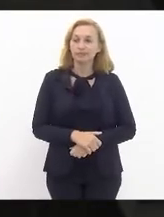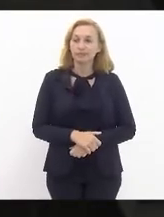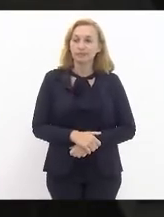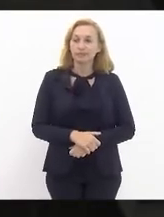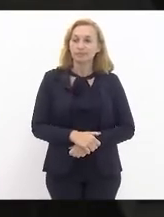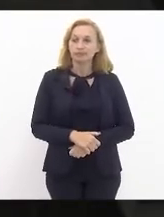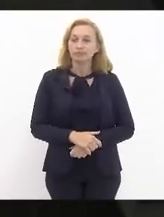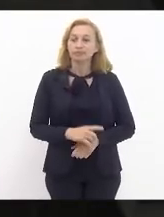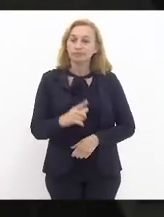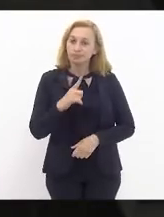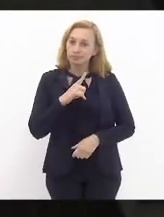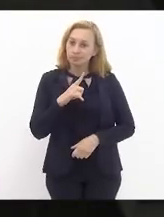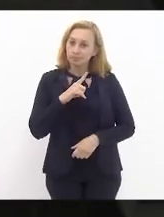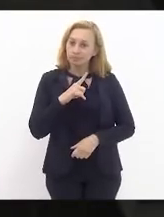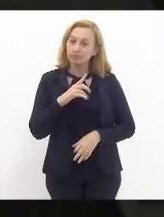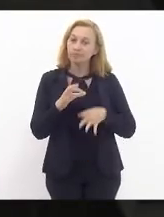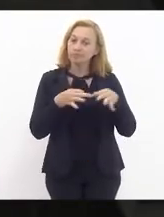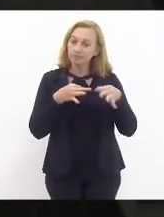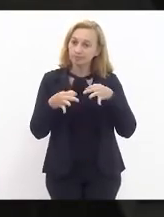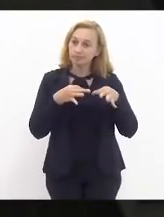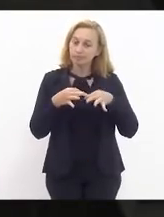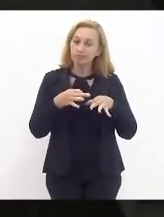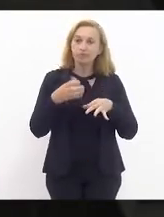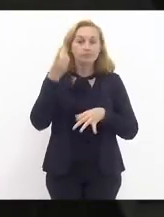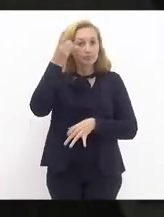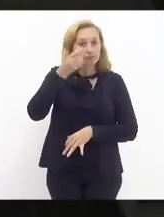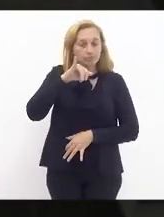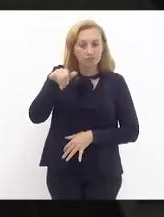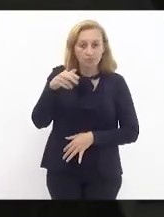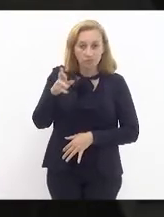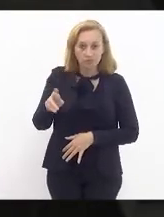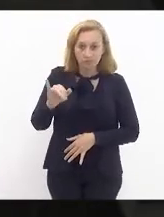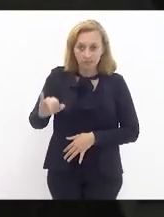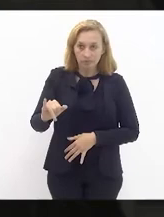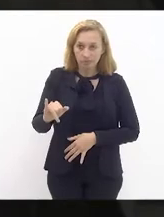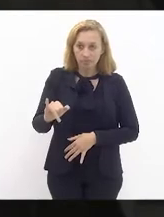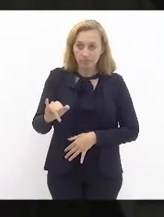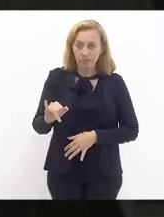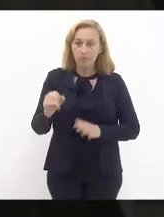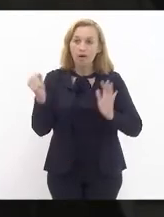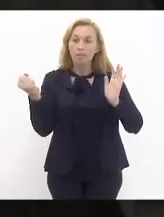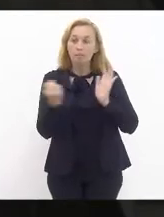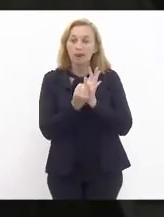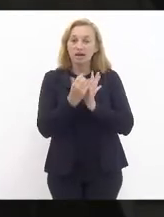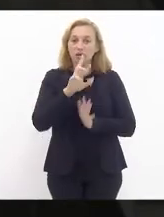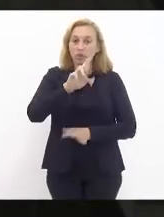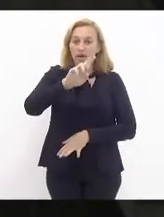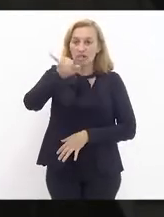tem um programa, deputado Jair, chamado Pacto RJ,